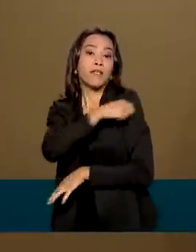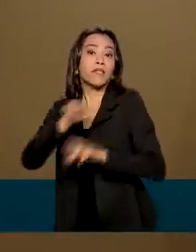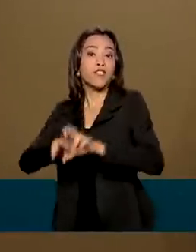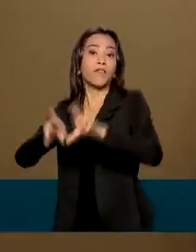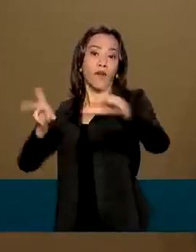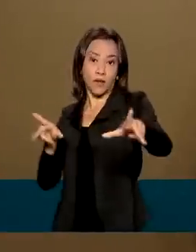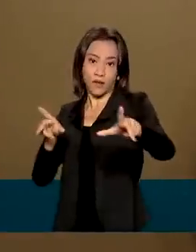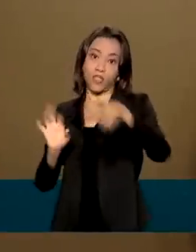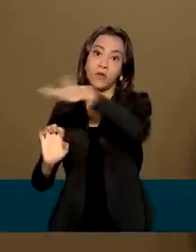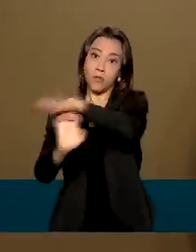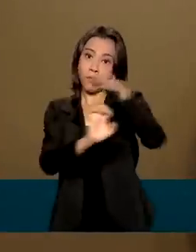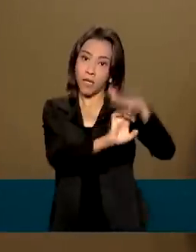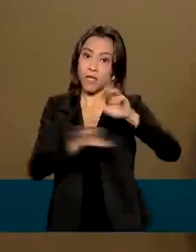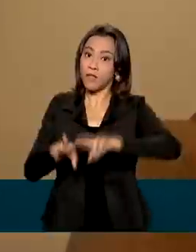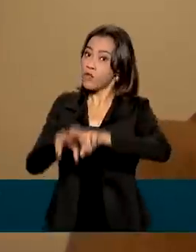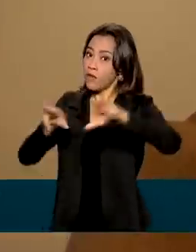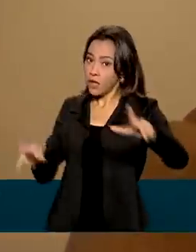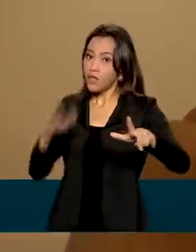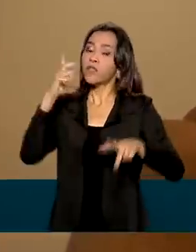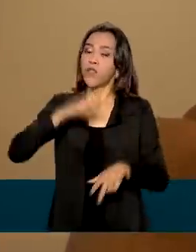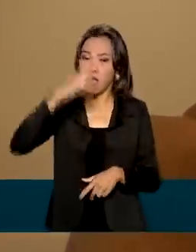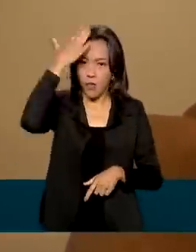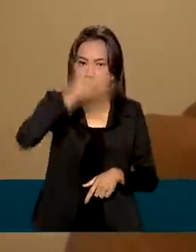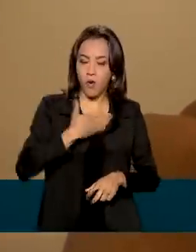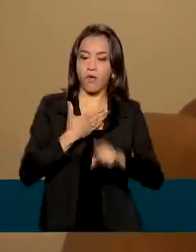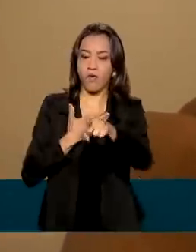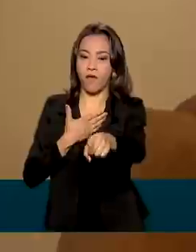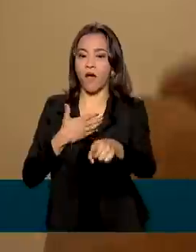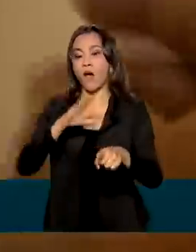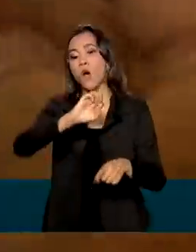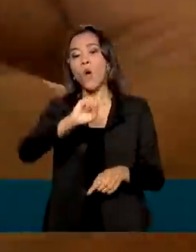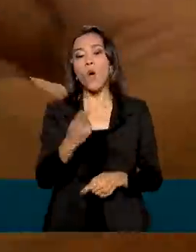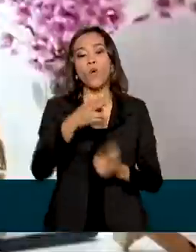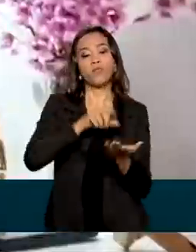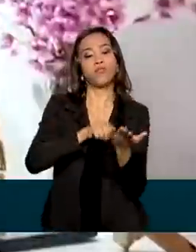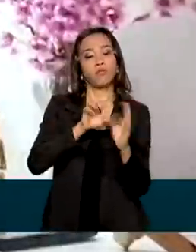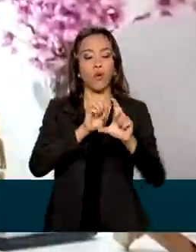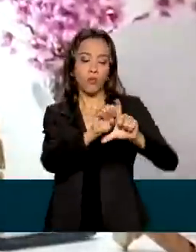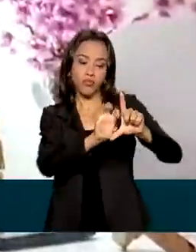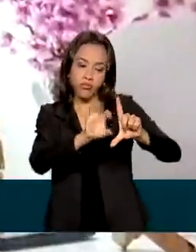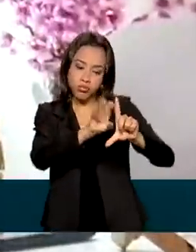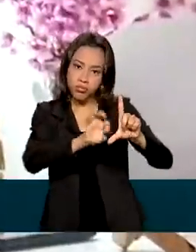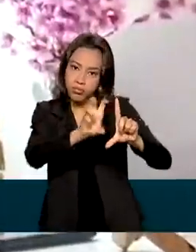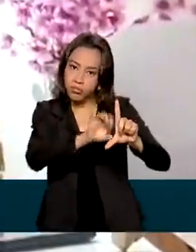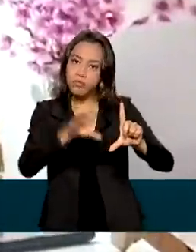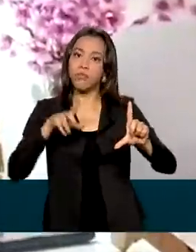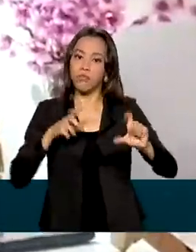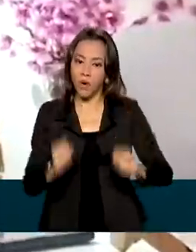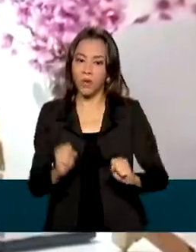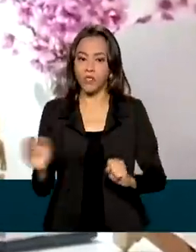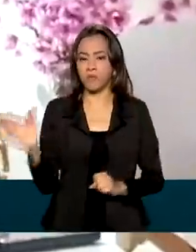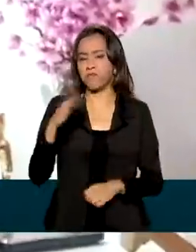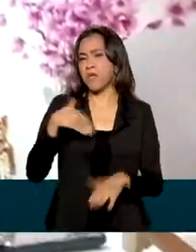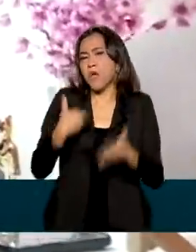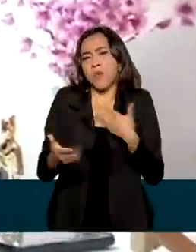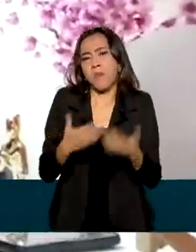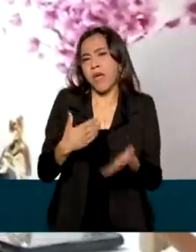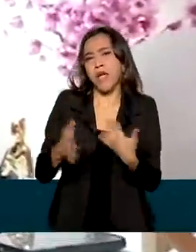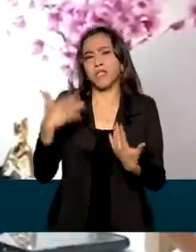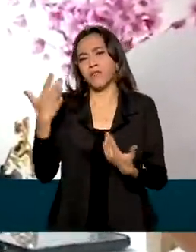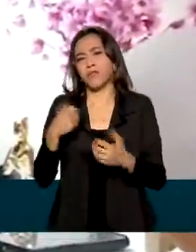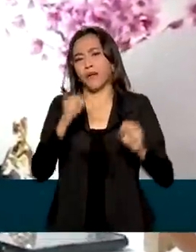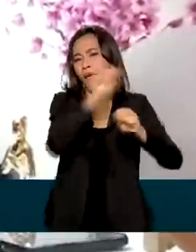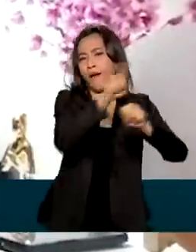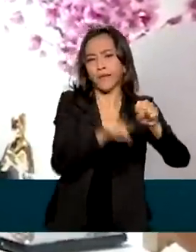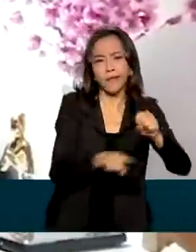diretamente do aplicativo ConectSUS ou por meio de QR Code. Independente se você tomou de Pfizer, AstraZeneca